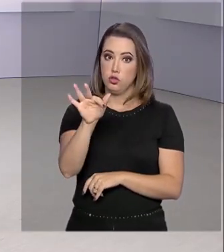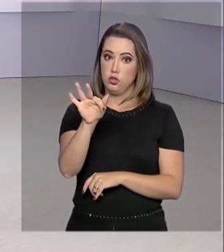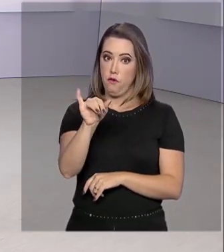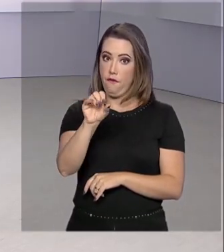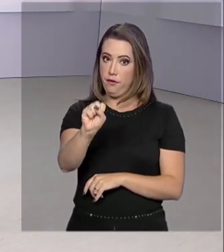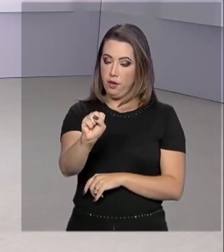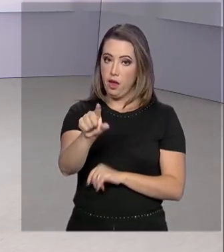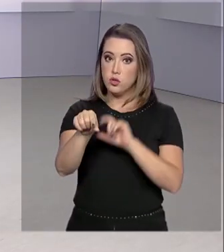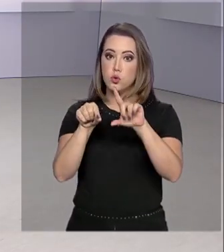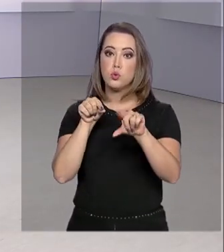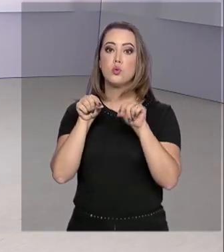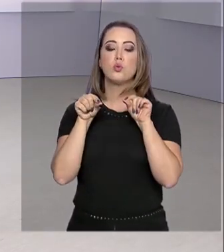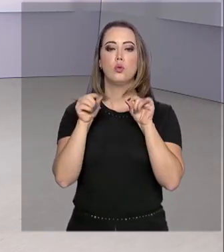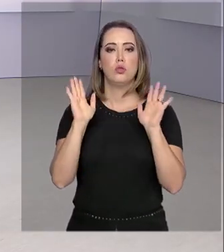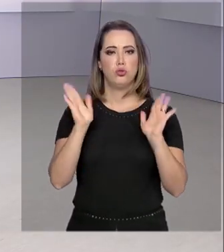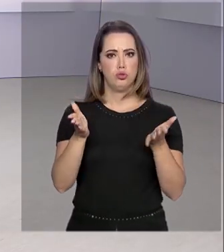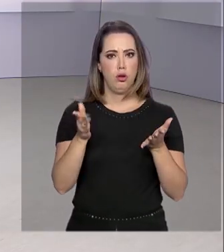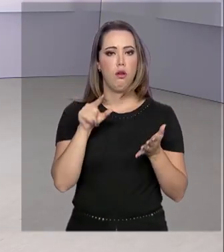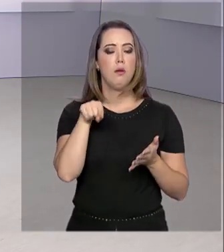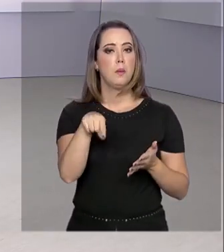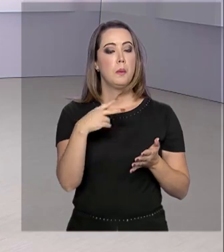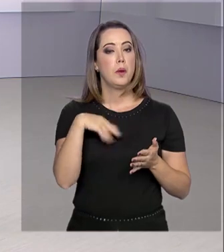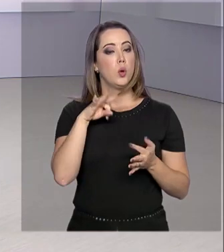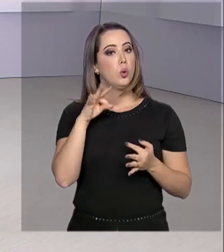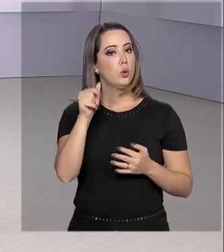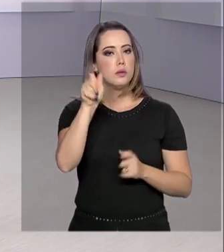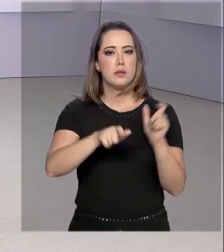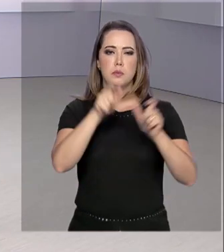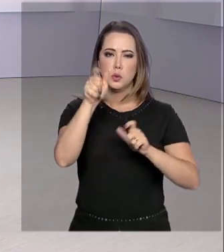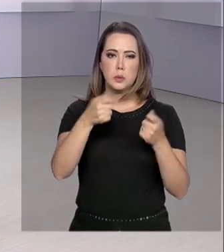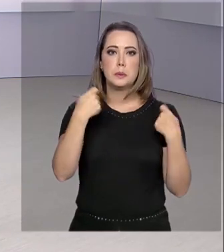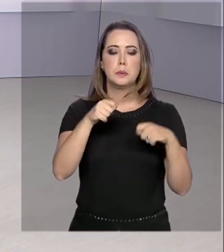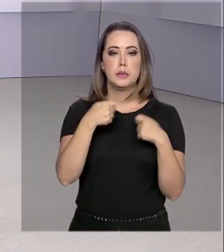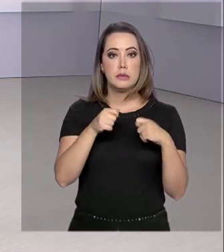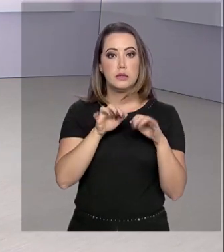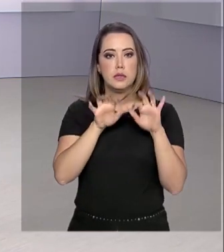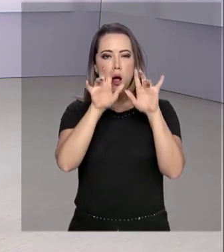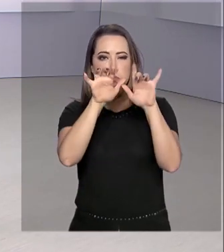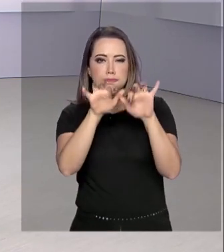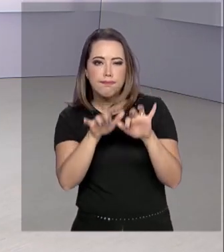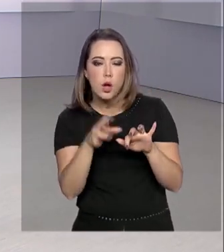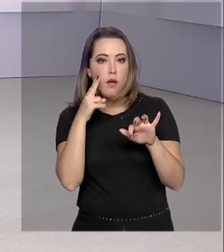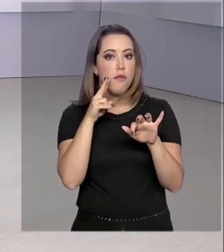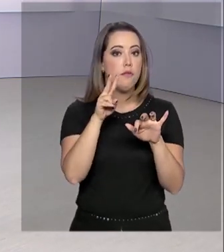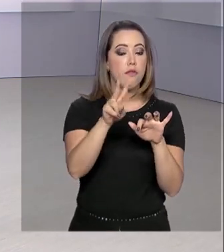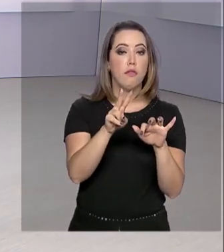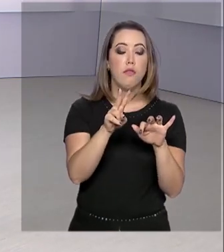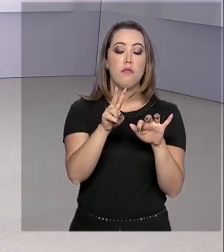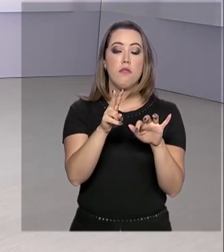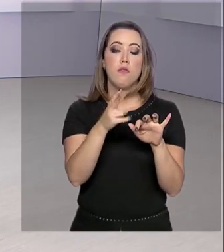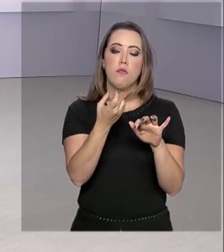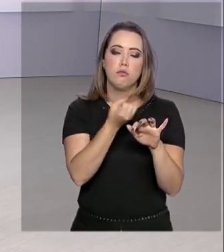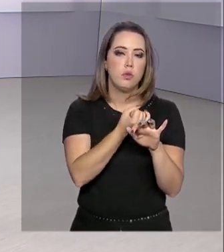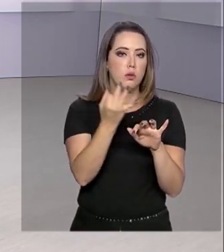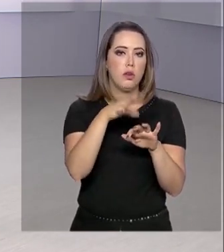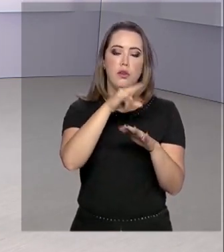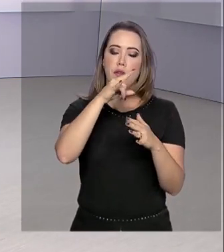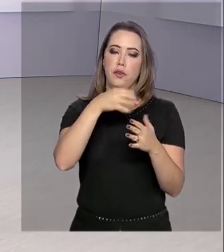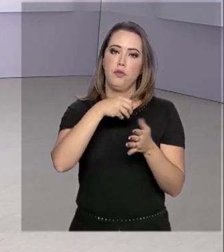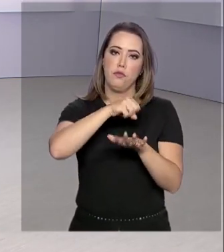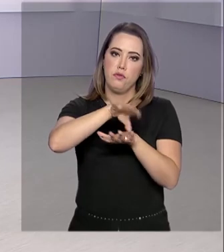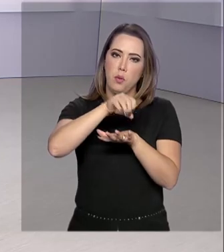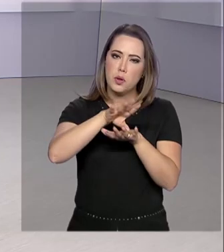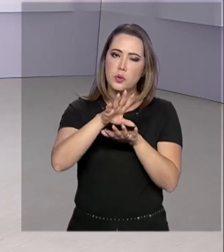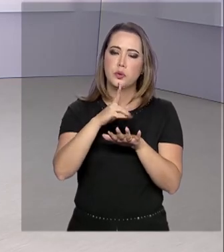no Fundo de Financiamento Estudantil, FIES. Todos os candidatos precisam complementar os dados no site do programa até a próxima segunda